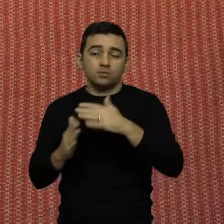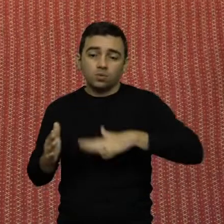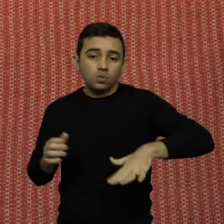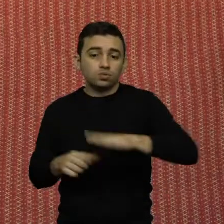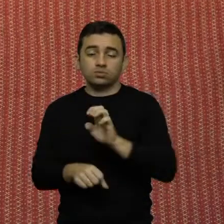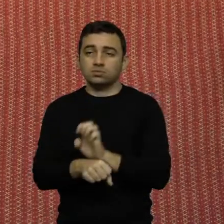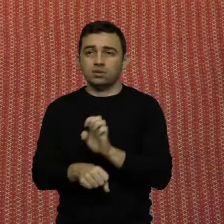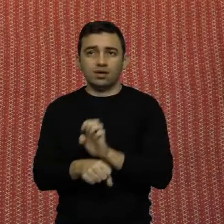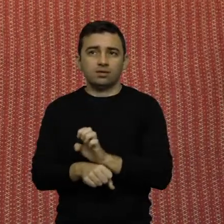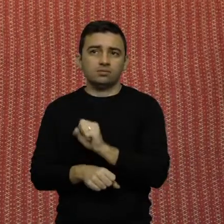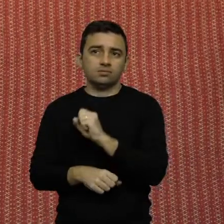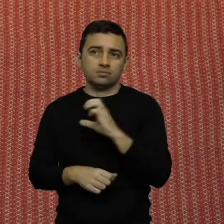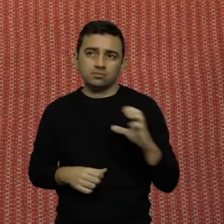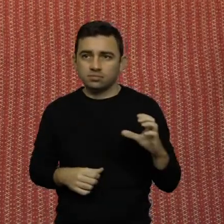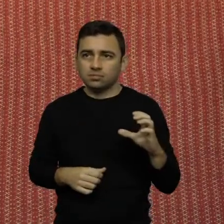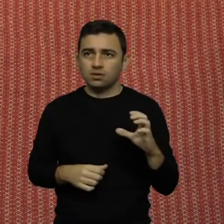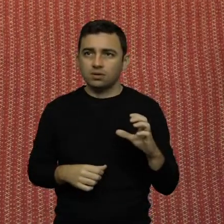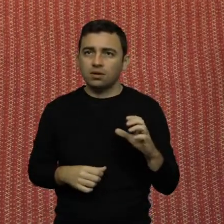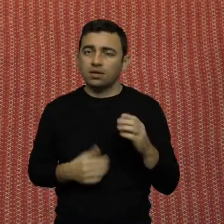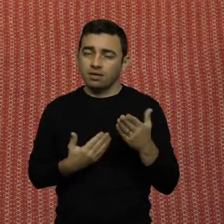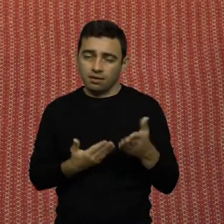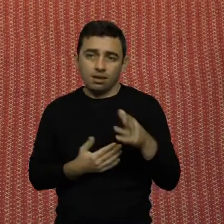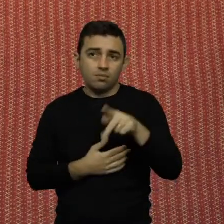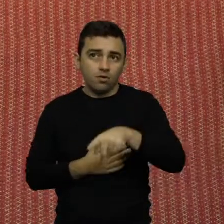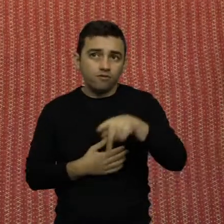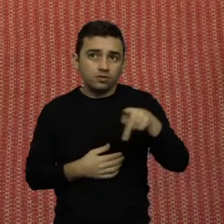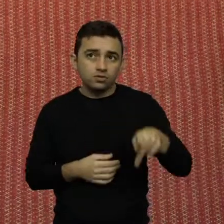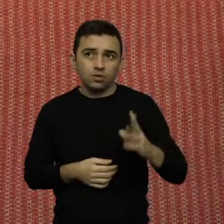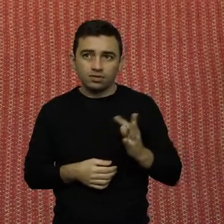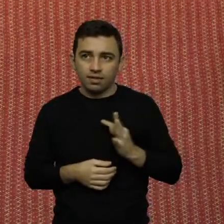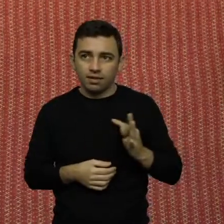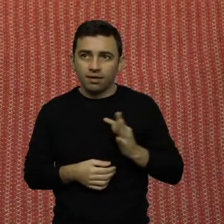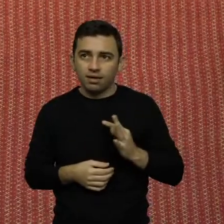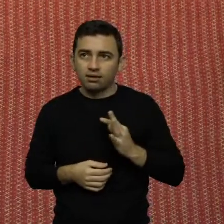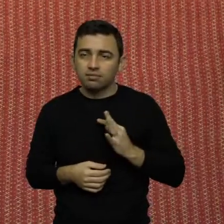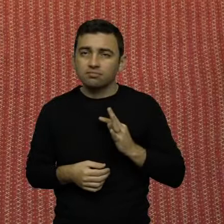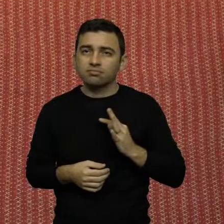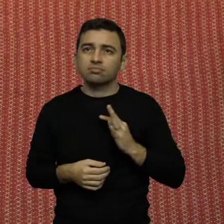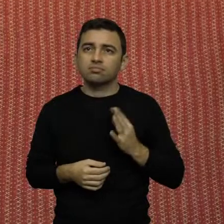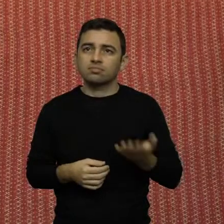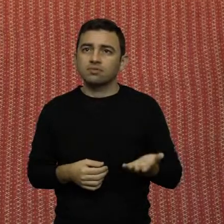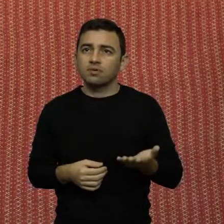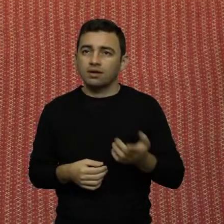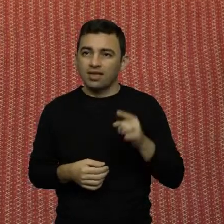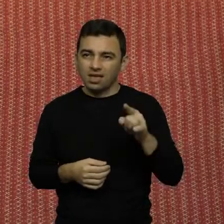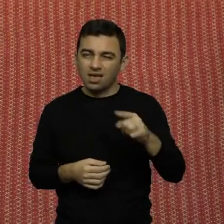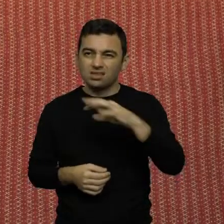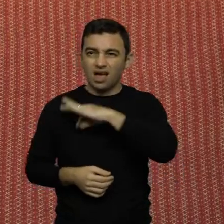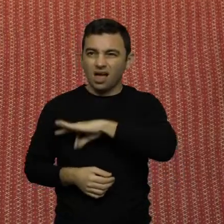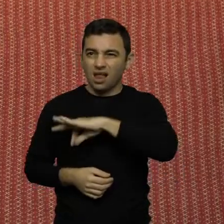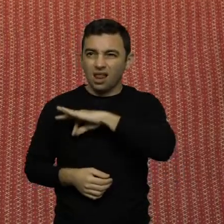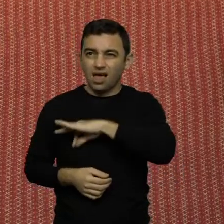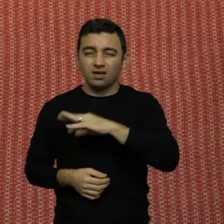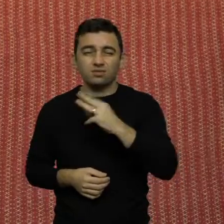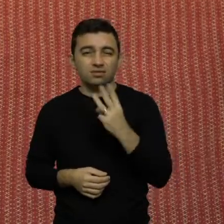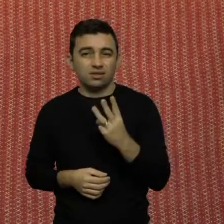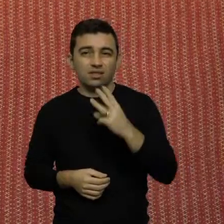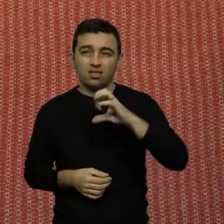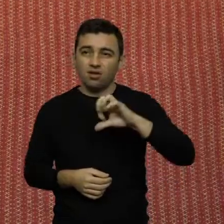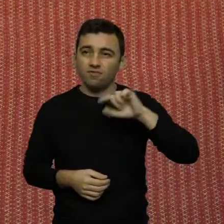Estado. Esse professor, esse professor técnico, ele era técnico depois que o professor, ele ganhava um salário de R$ 39